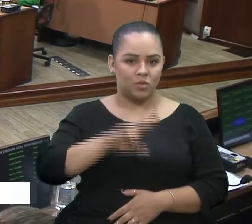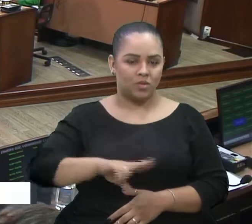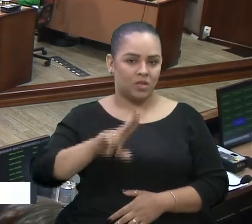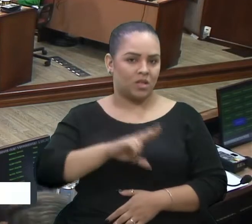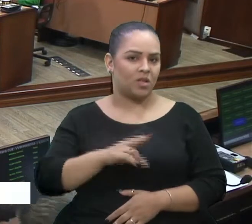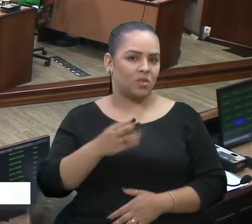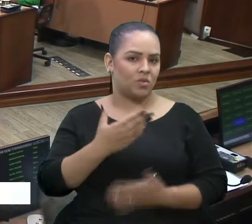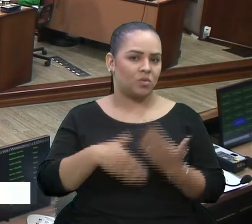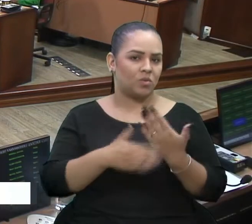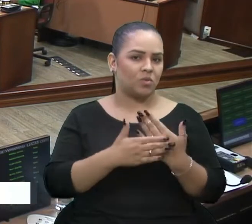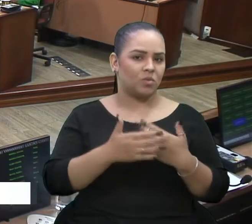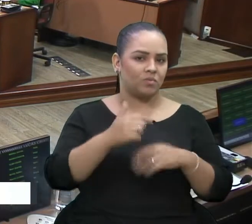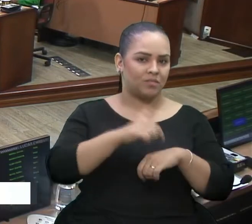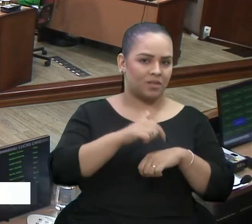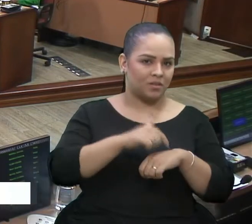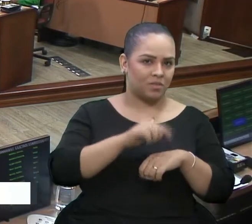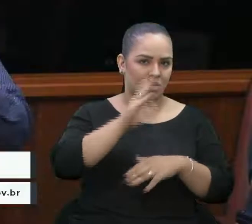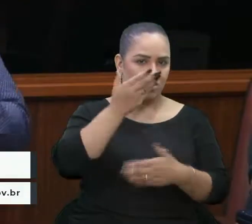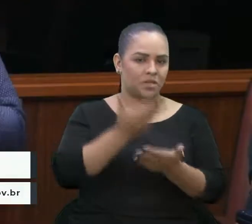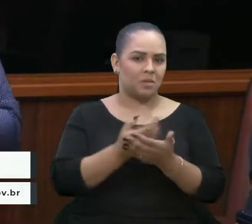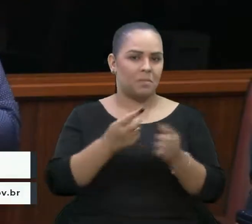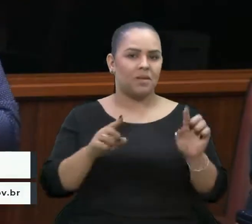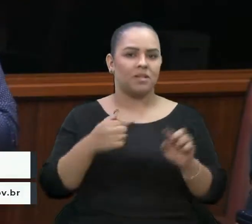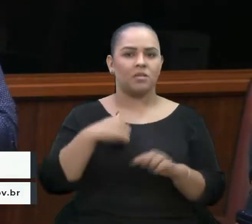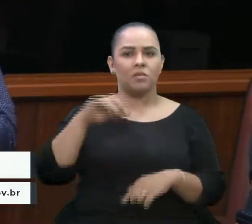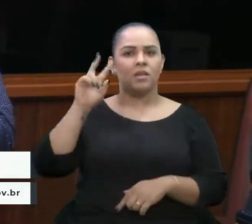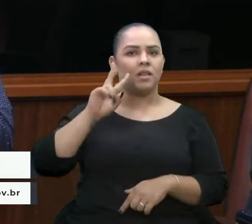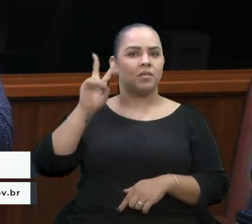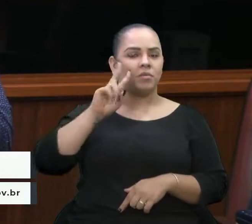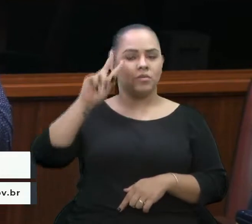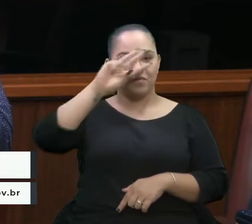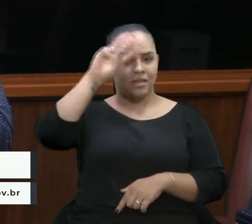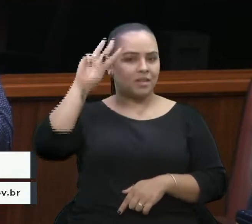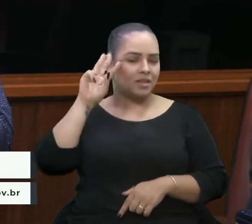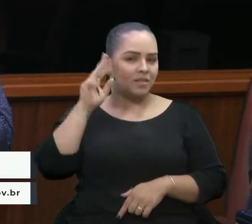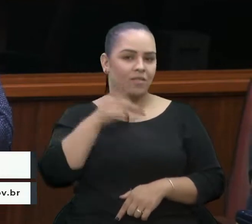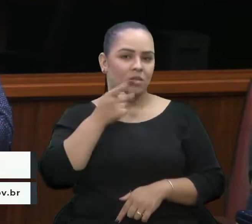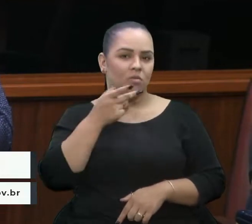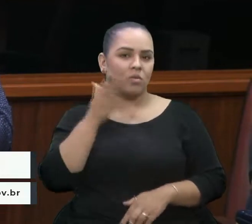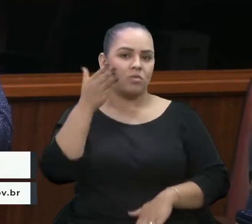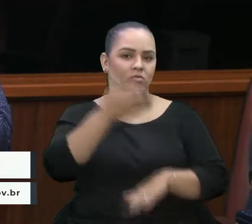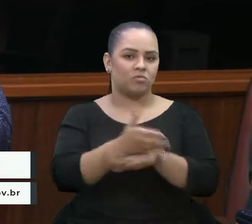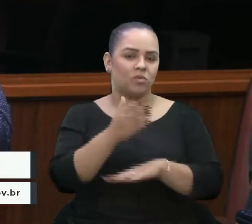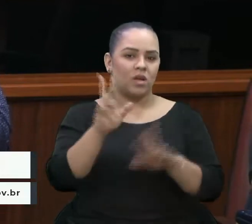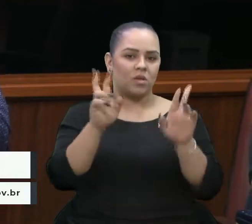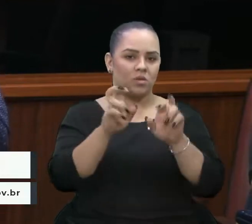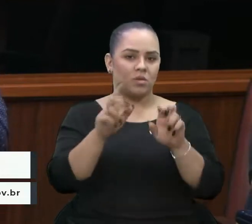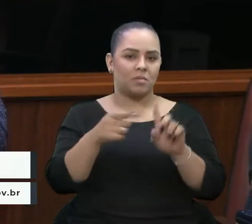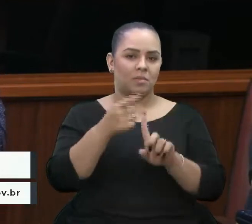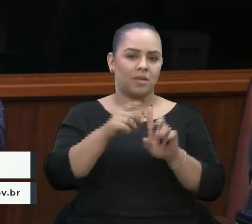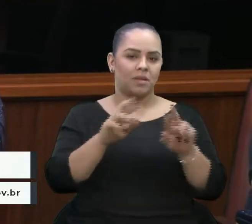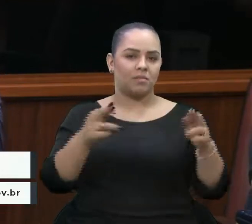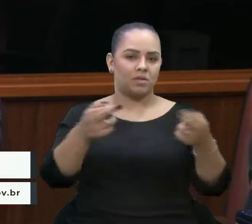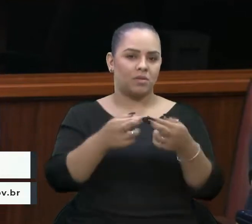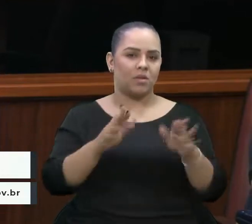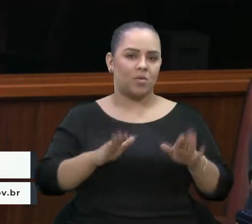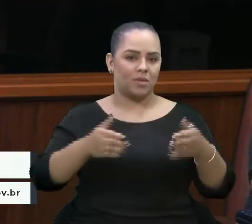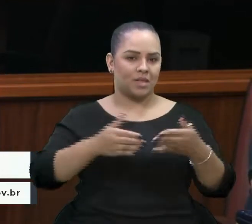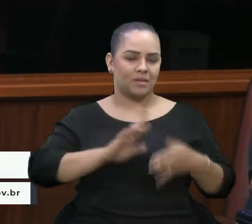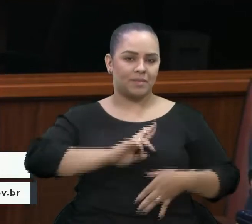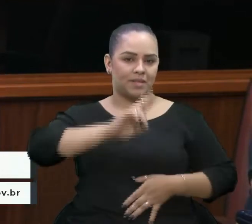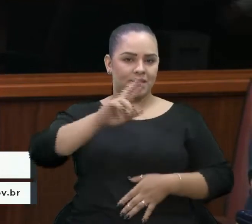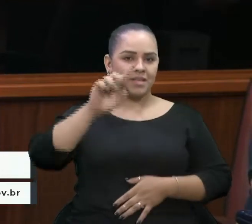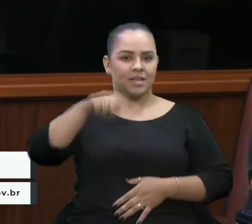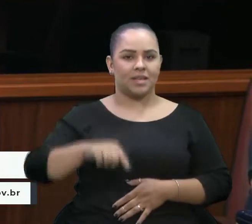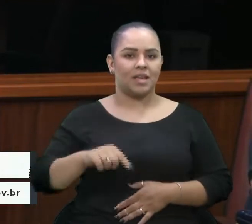eu lembro que o vereador Juliano Valim trouxe um tema nessa Casa, de que nas primeiras reuniões da Comissão Representativa, que era